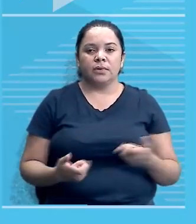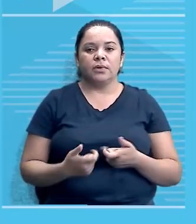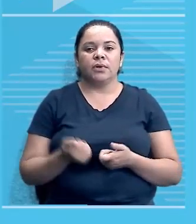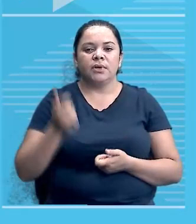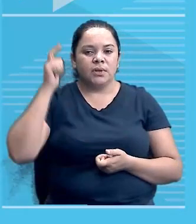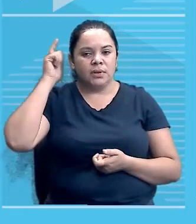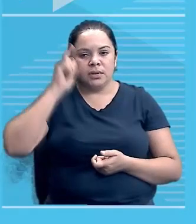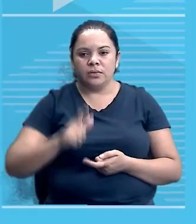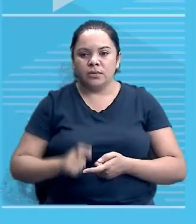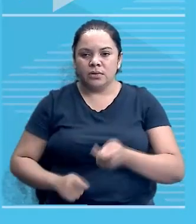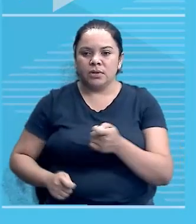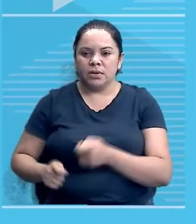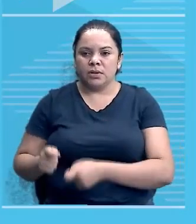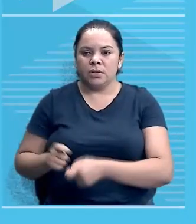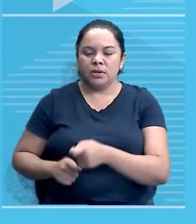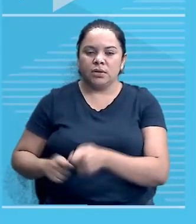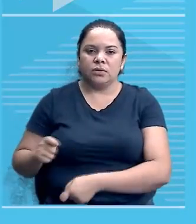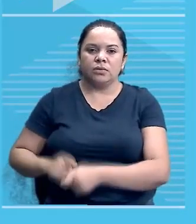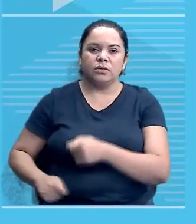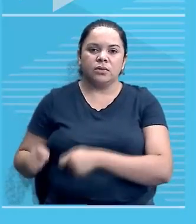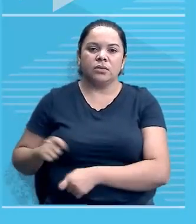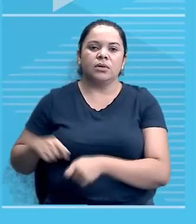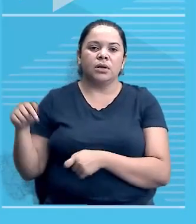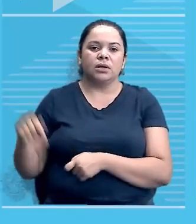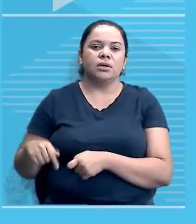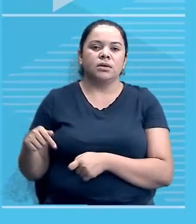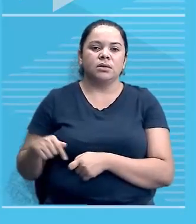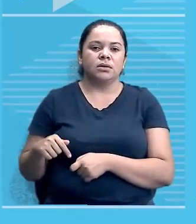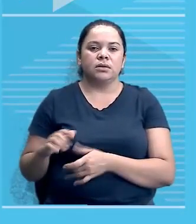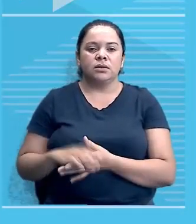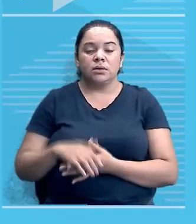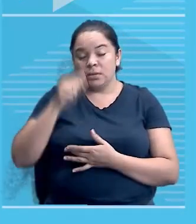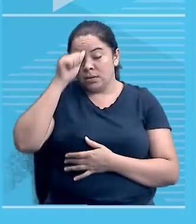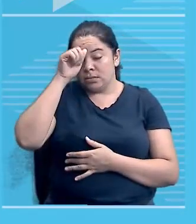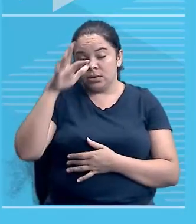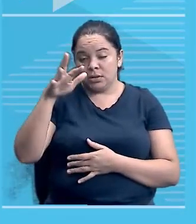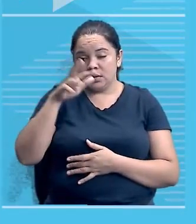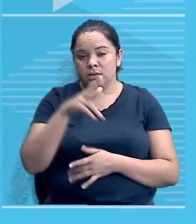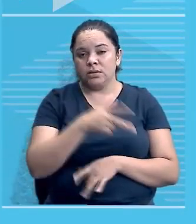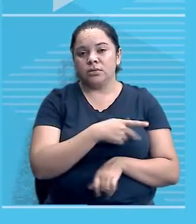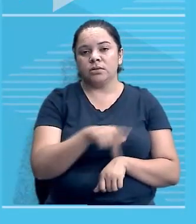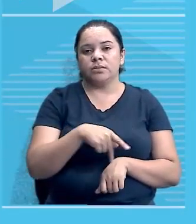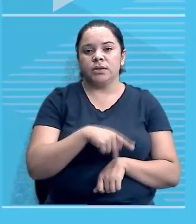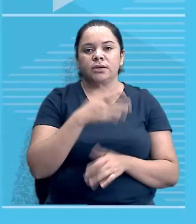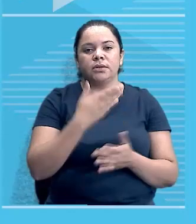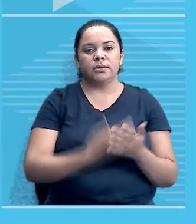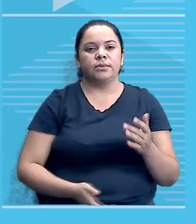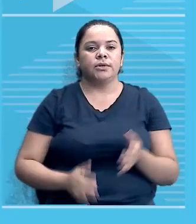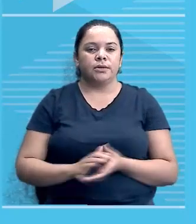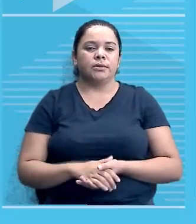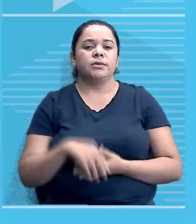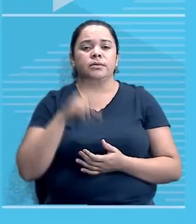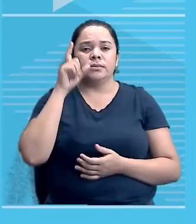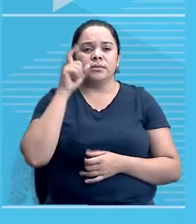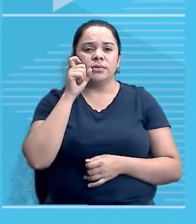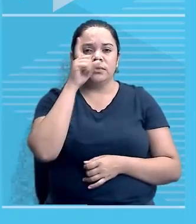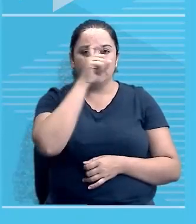Itália. Aí sim que foi mais fácil para aquelas regiões da África, aquelas colônias